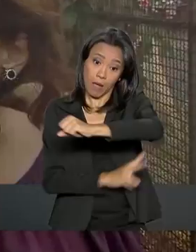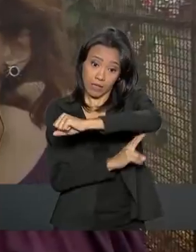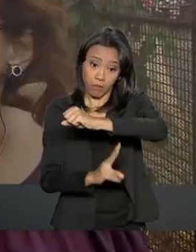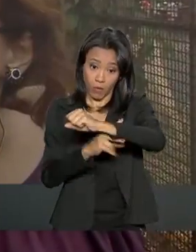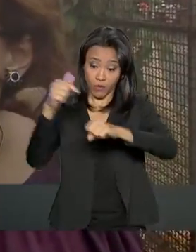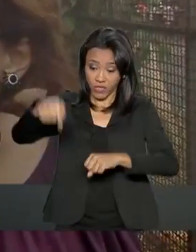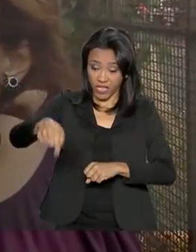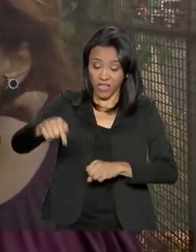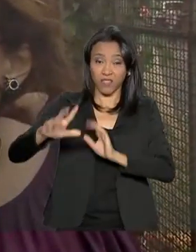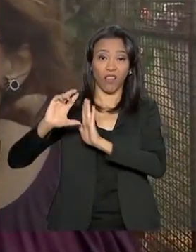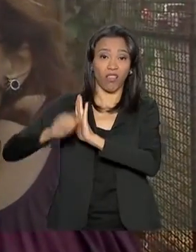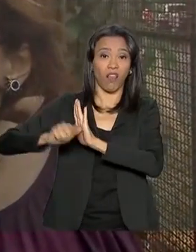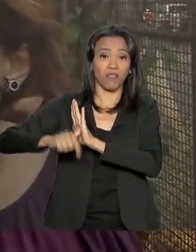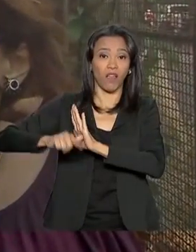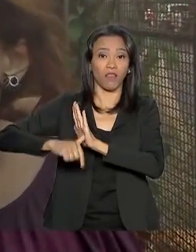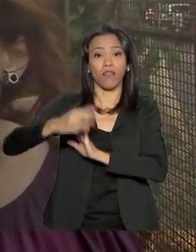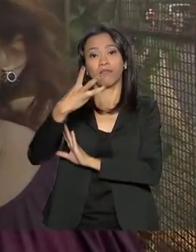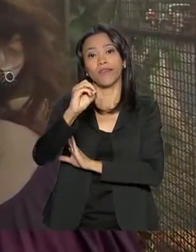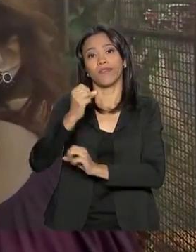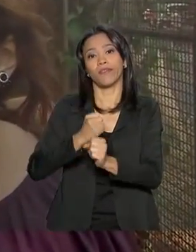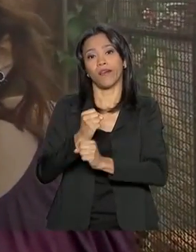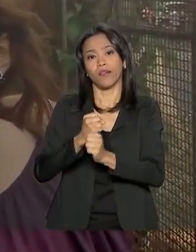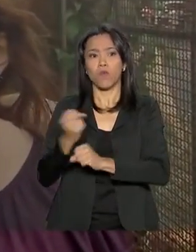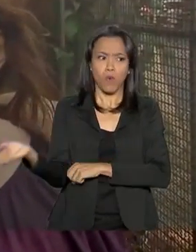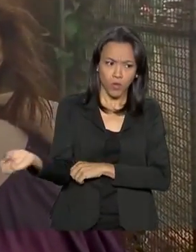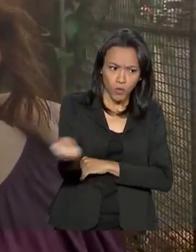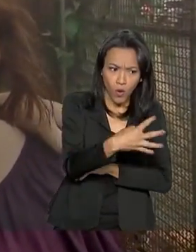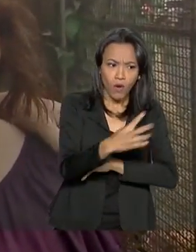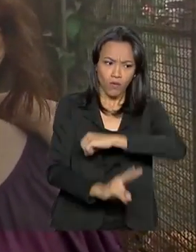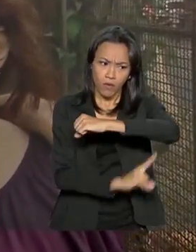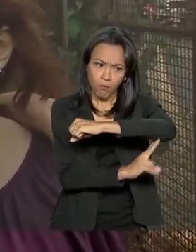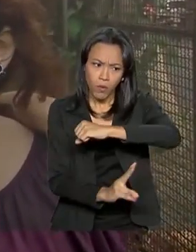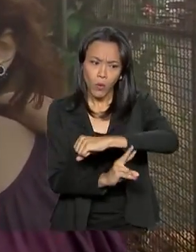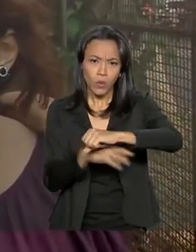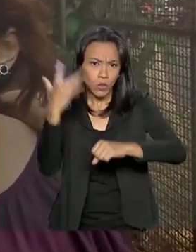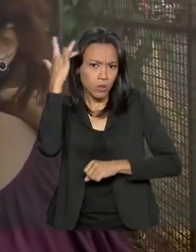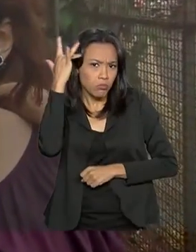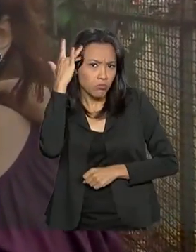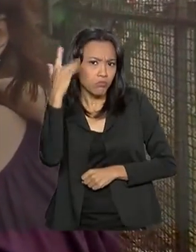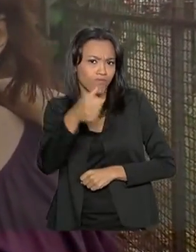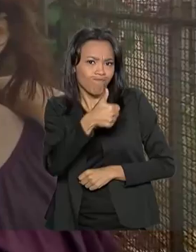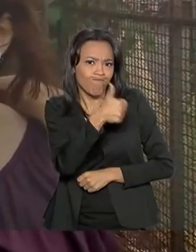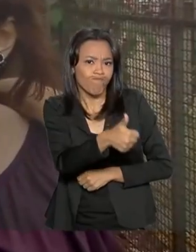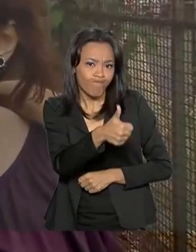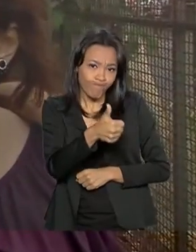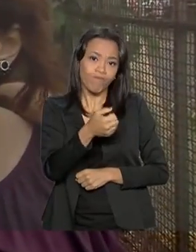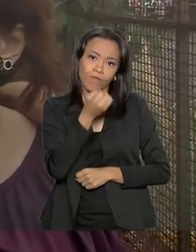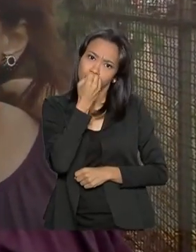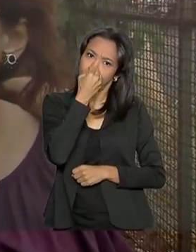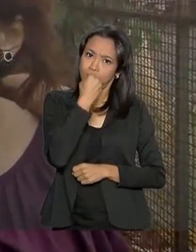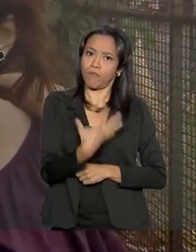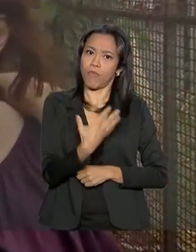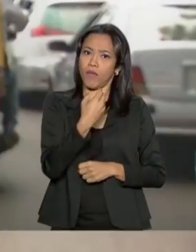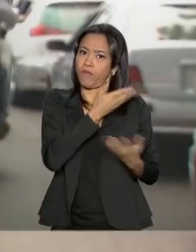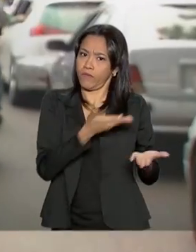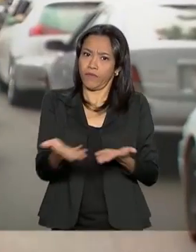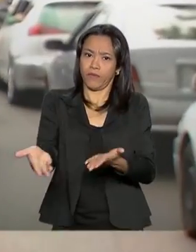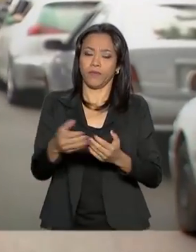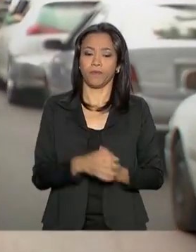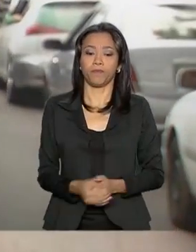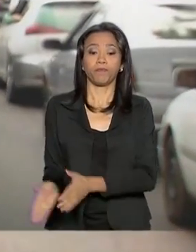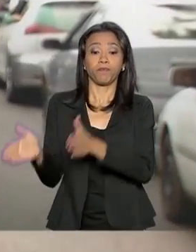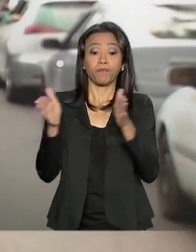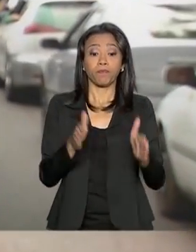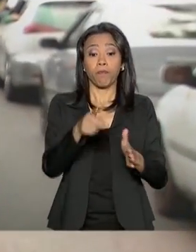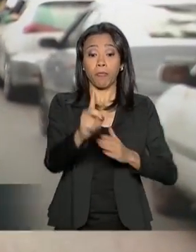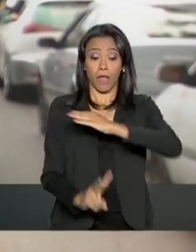cálculos, já está atrasada há quase 30 anos. Uma outra ponte agora, mais moderna e de via mais rápida, vai ser muito bem-vindo. A ponte